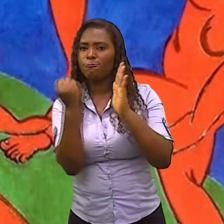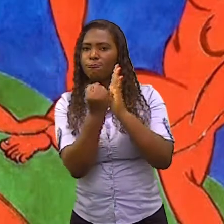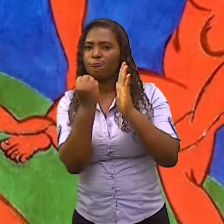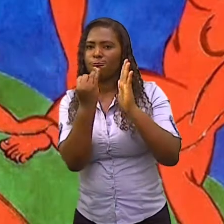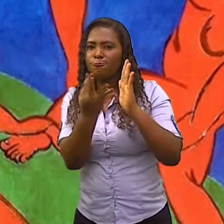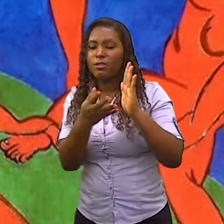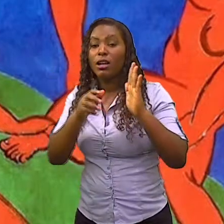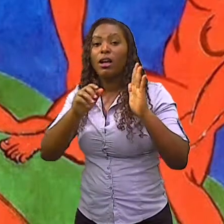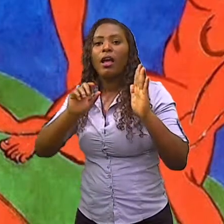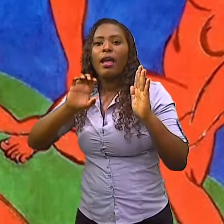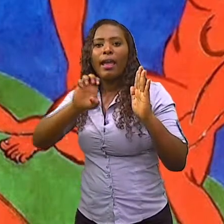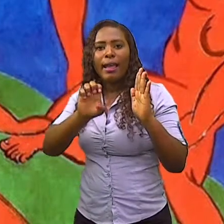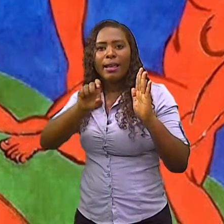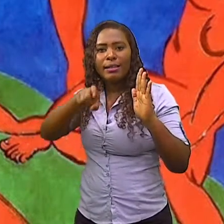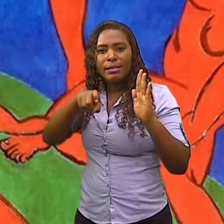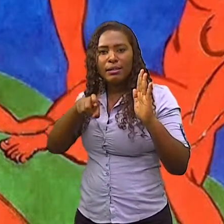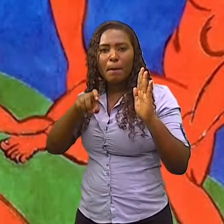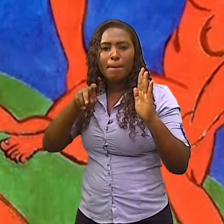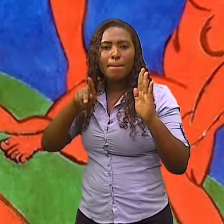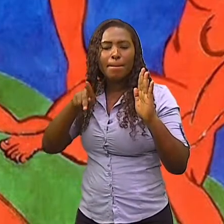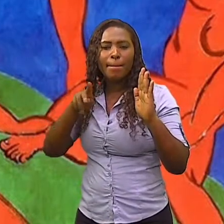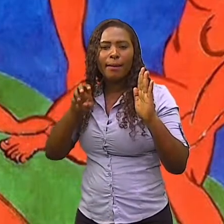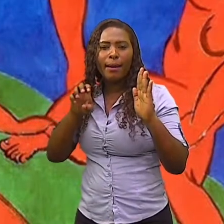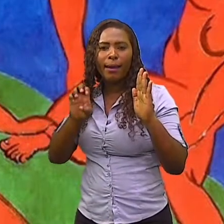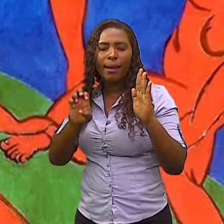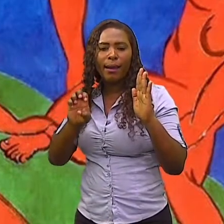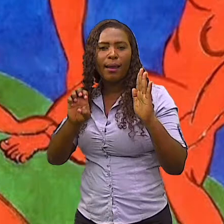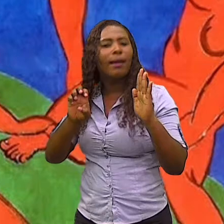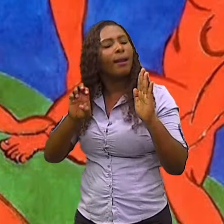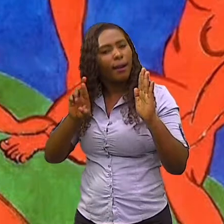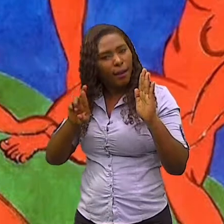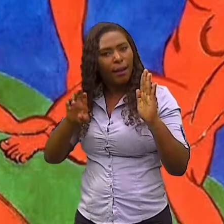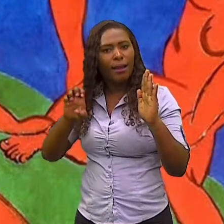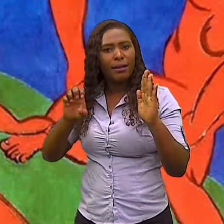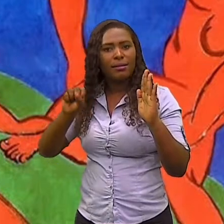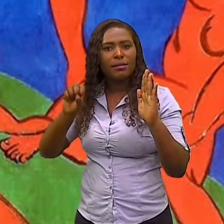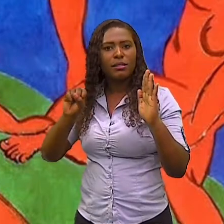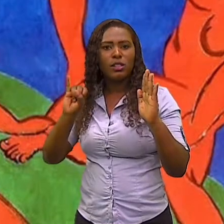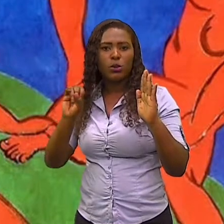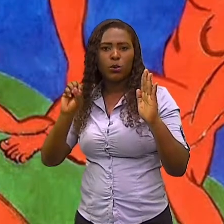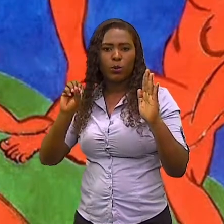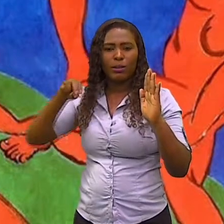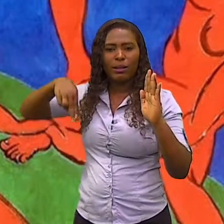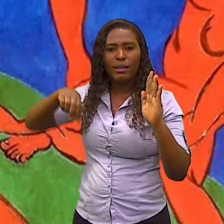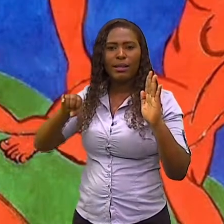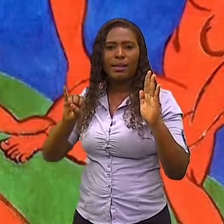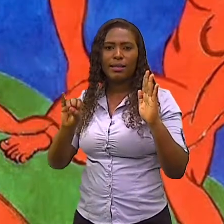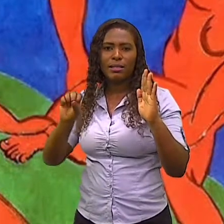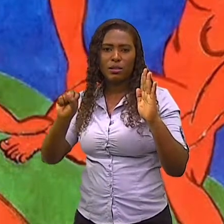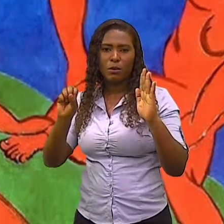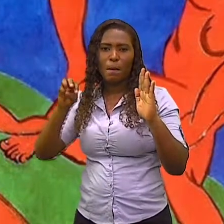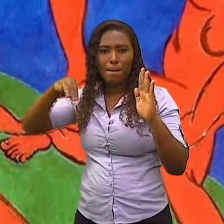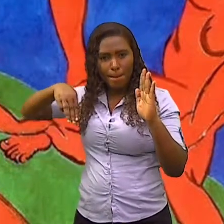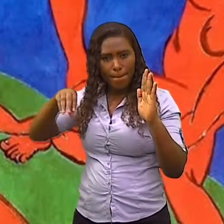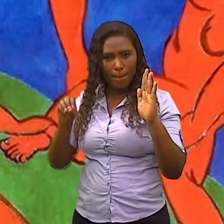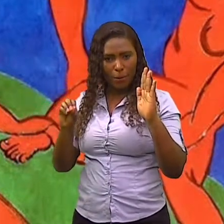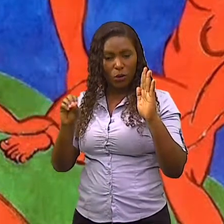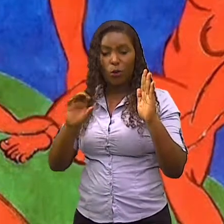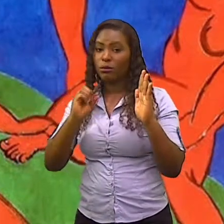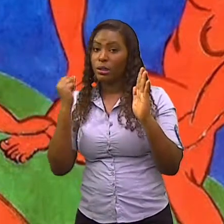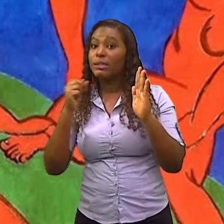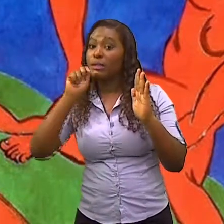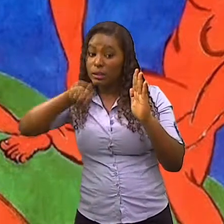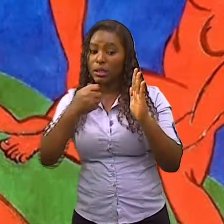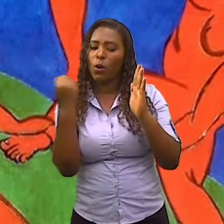Expressionismo, que vem do expressar, do botar para fora. Eu quero mostrar algo, eu quero